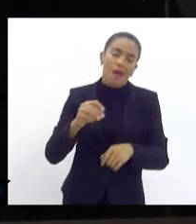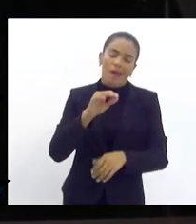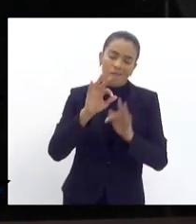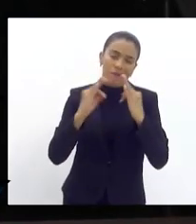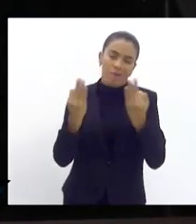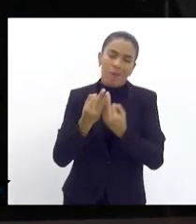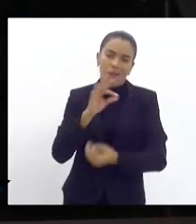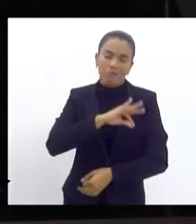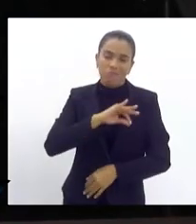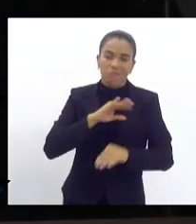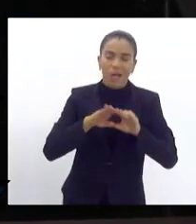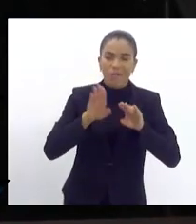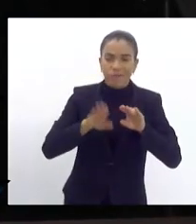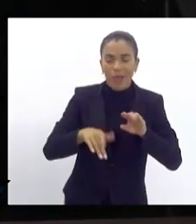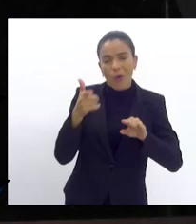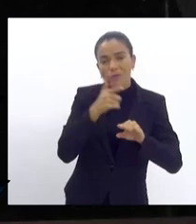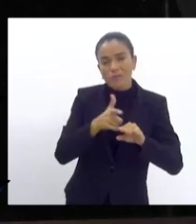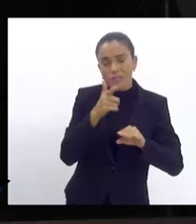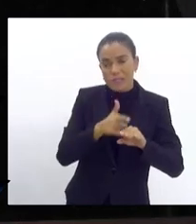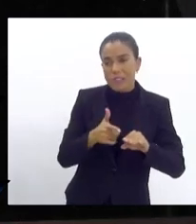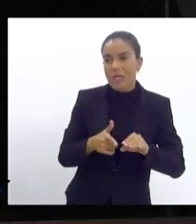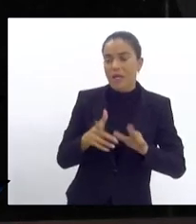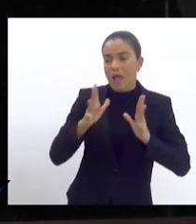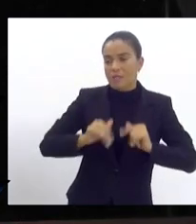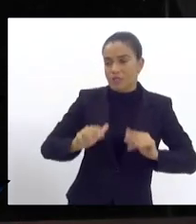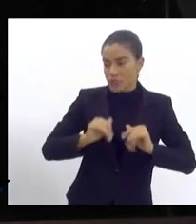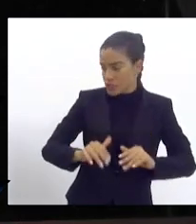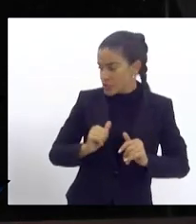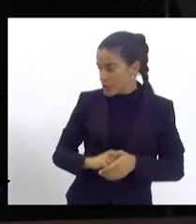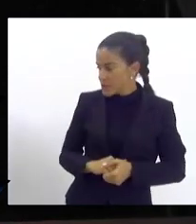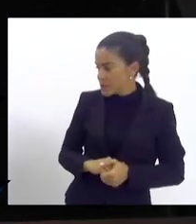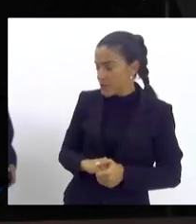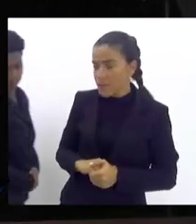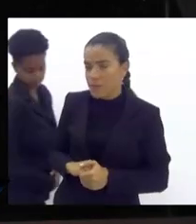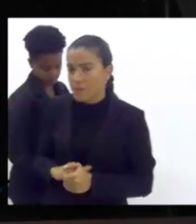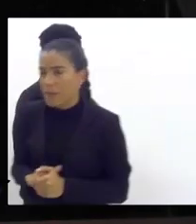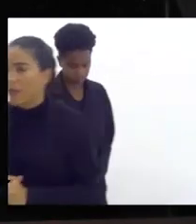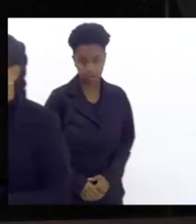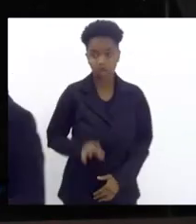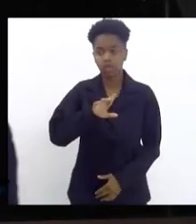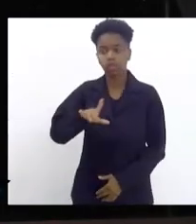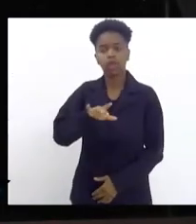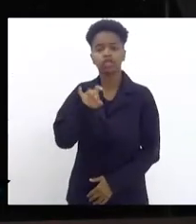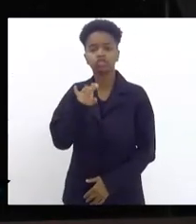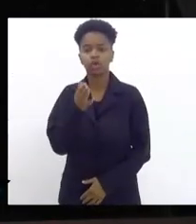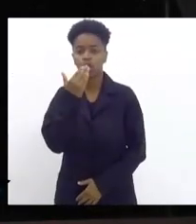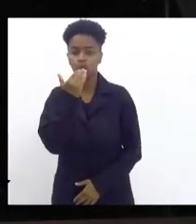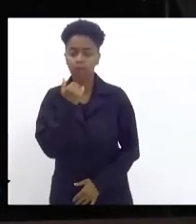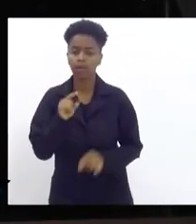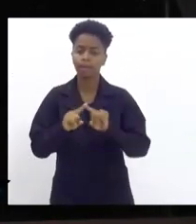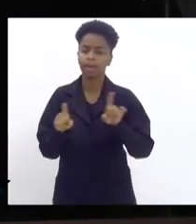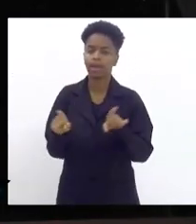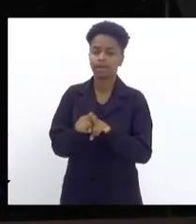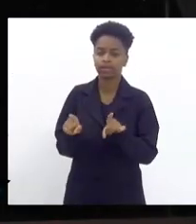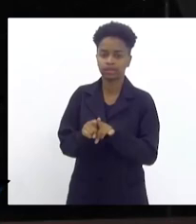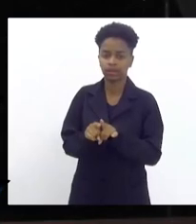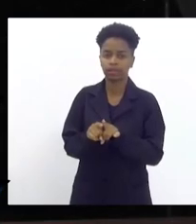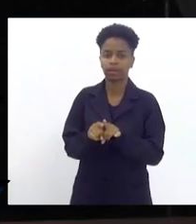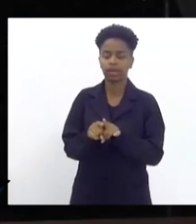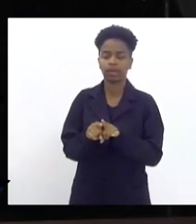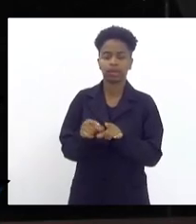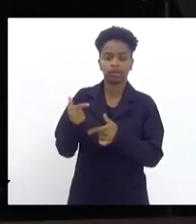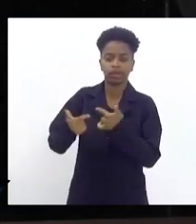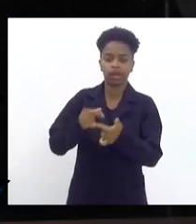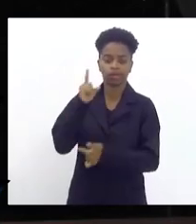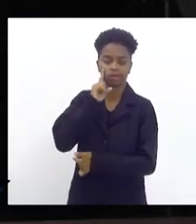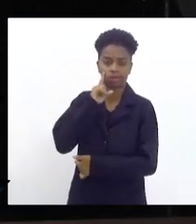possam ter acesso à higiene não só para alimentação como também para os serviços do